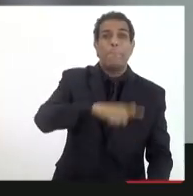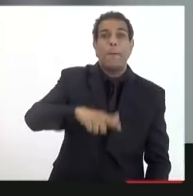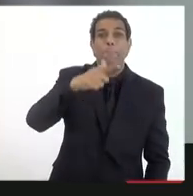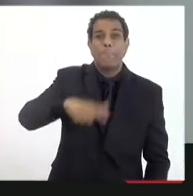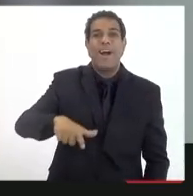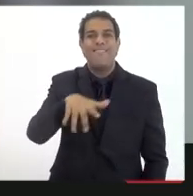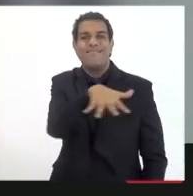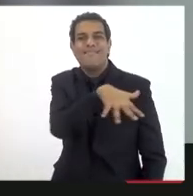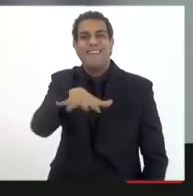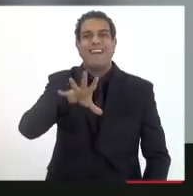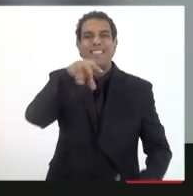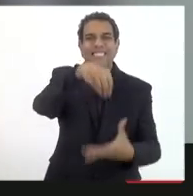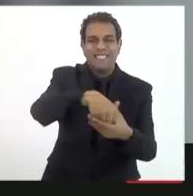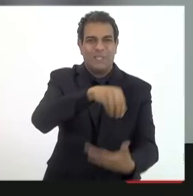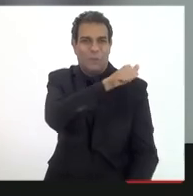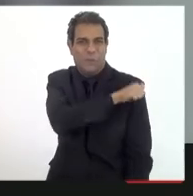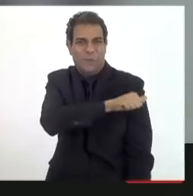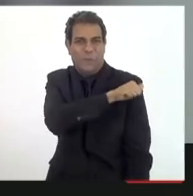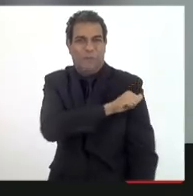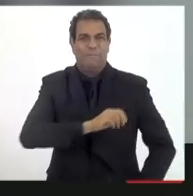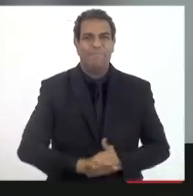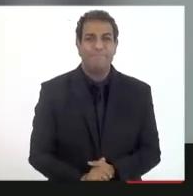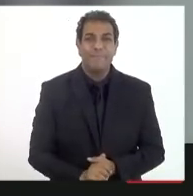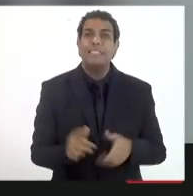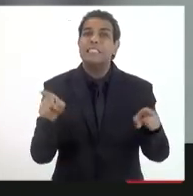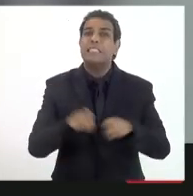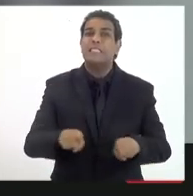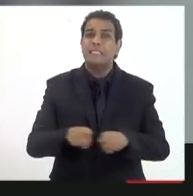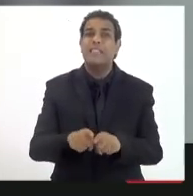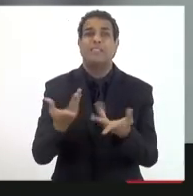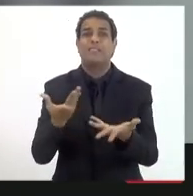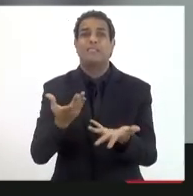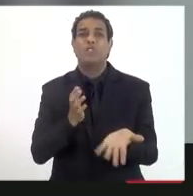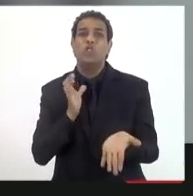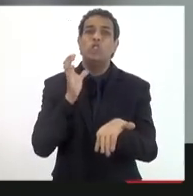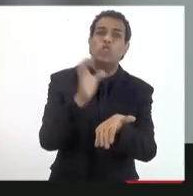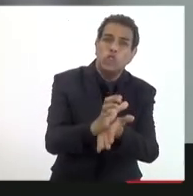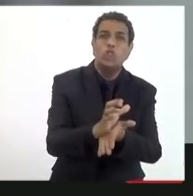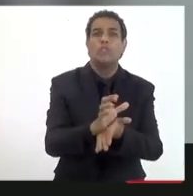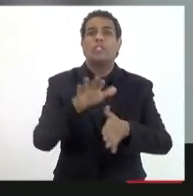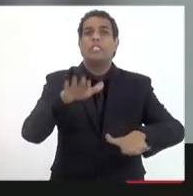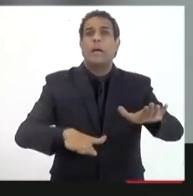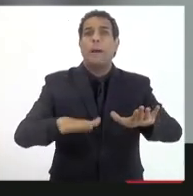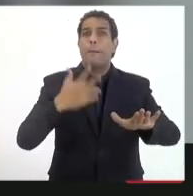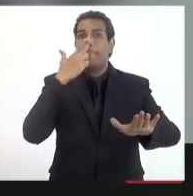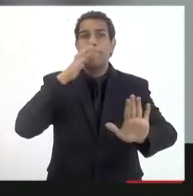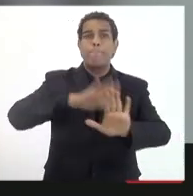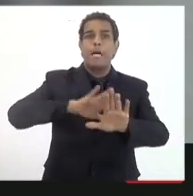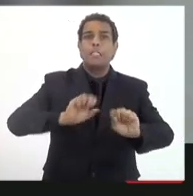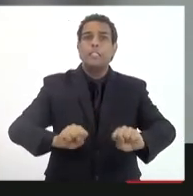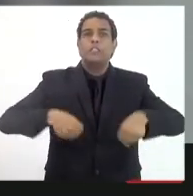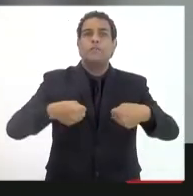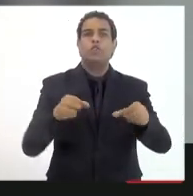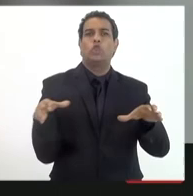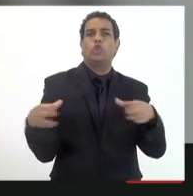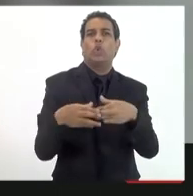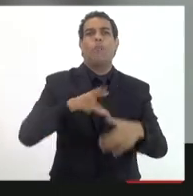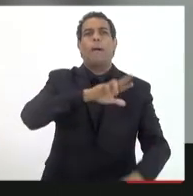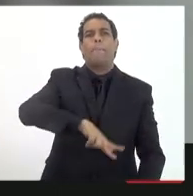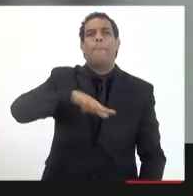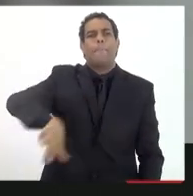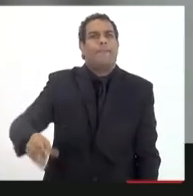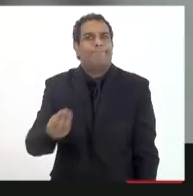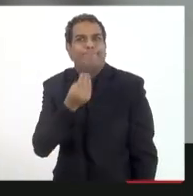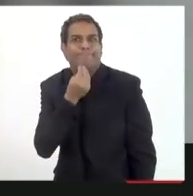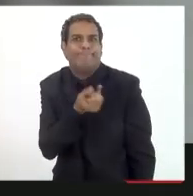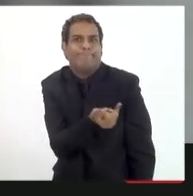estruturas do governo do estado e os investimentos que se entende como esforço ele é muito óbvio o